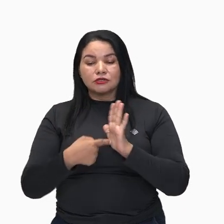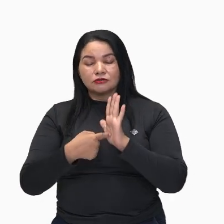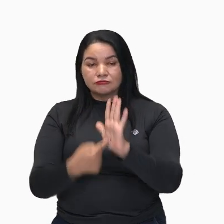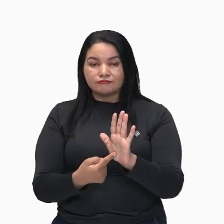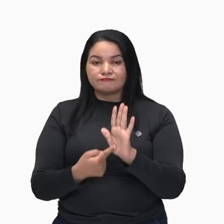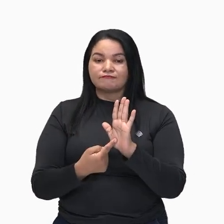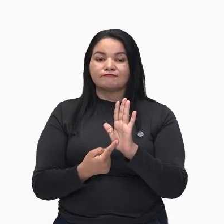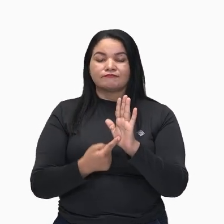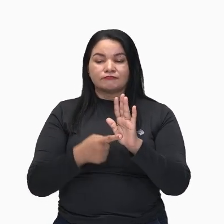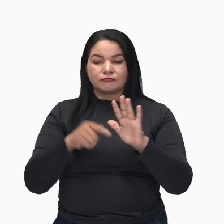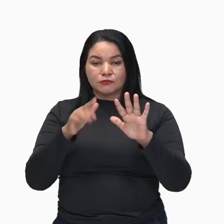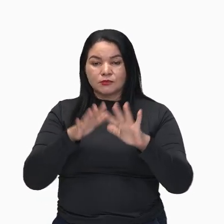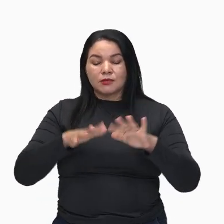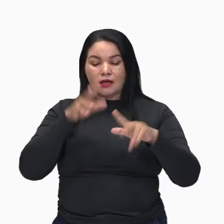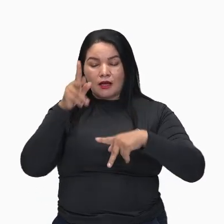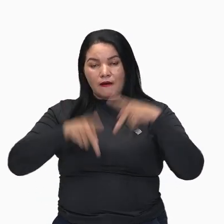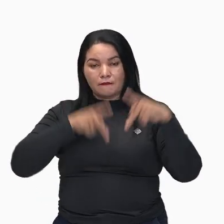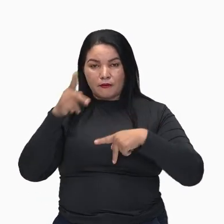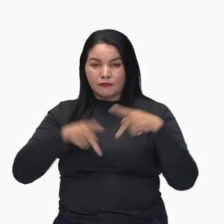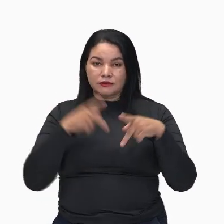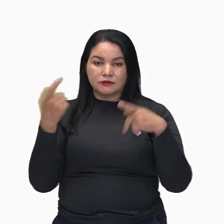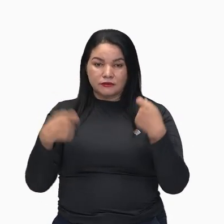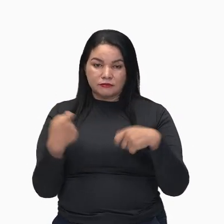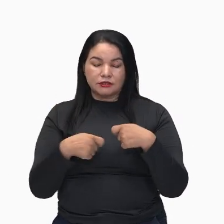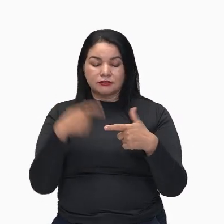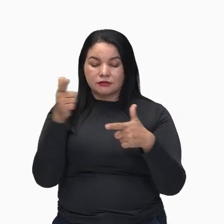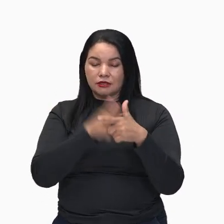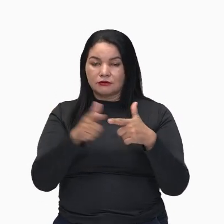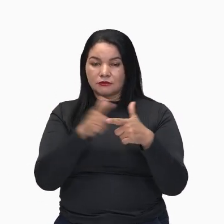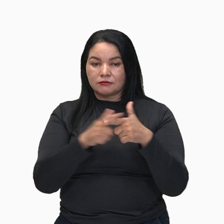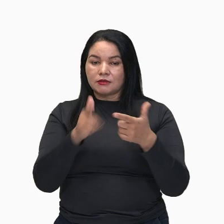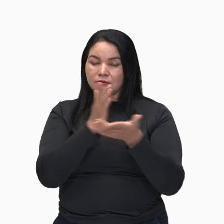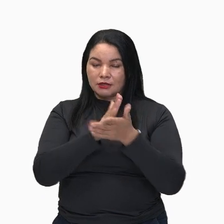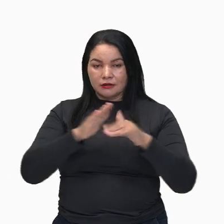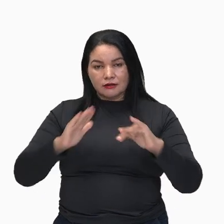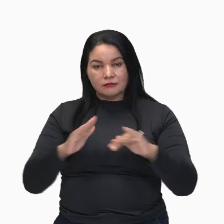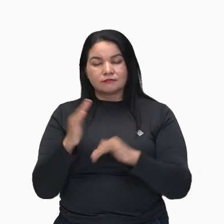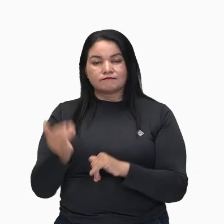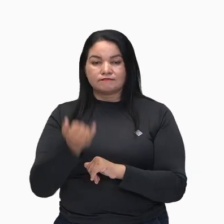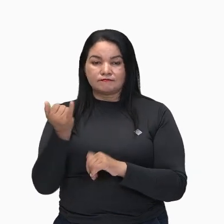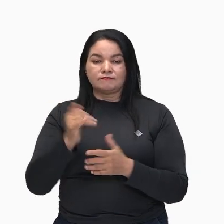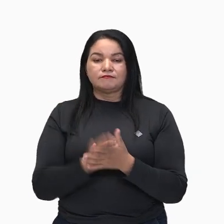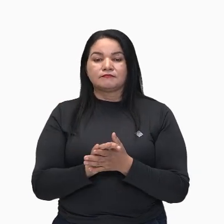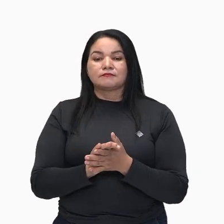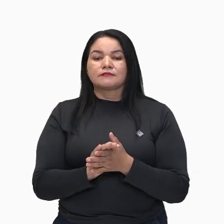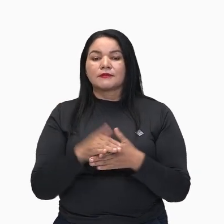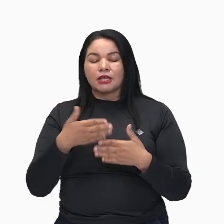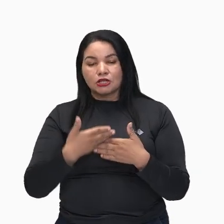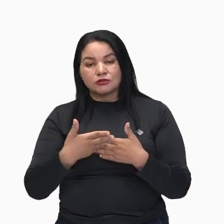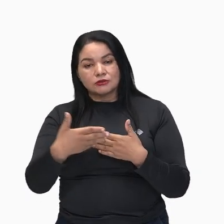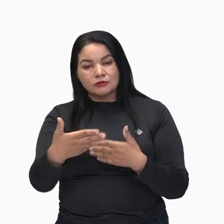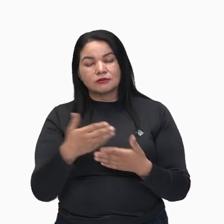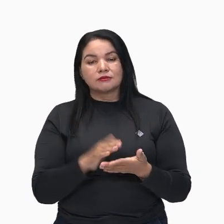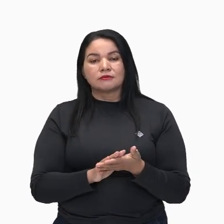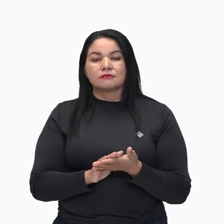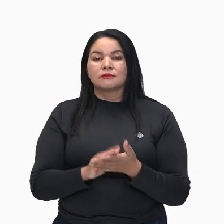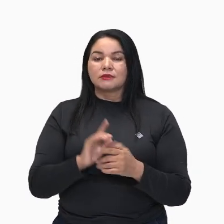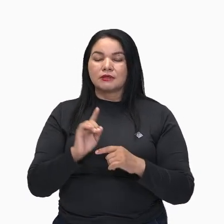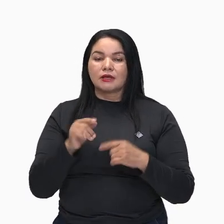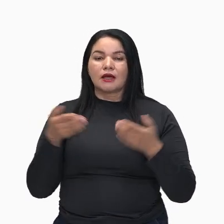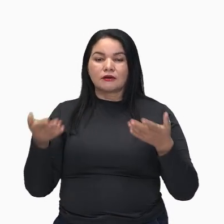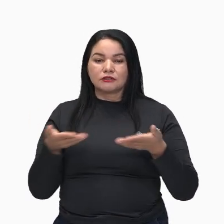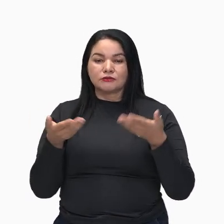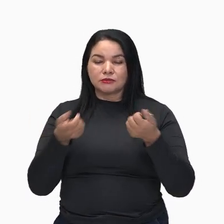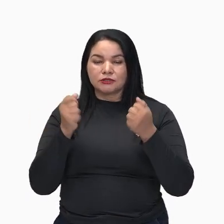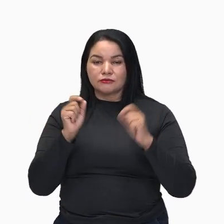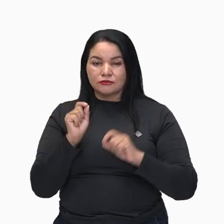aponta como agentes para resolver o problema. Na sequência, olha só, como viabilizar essa